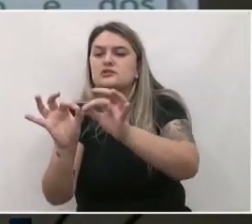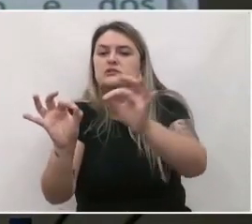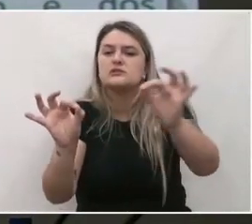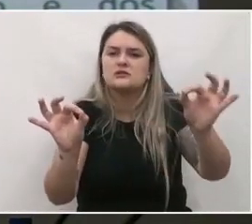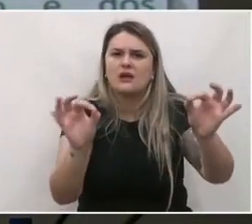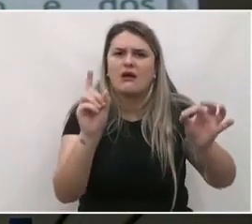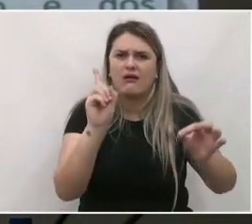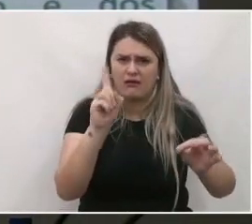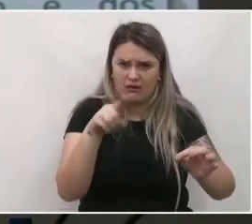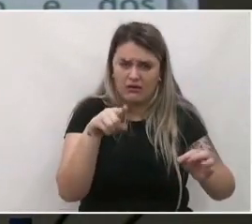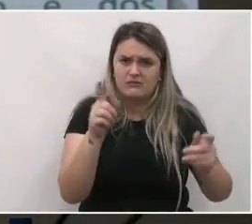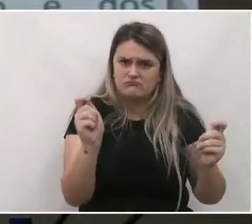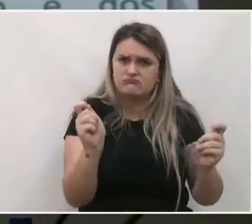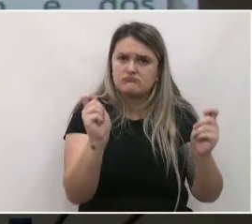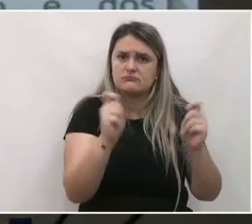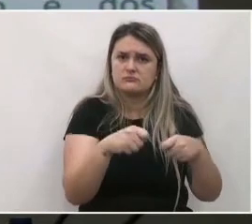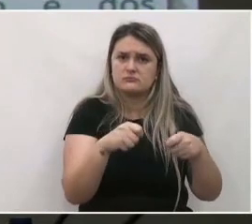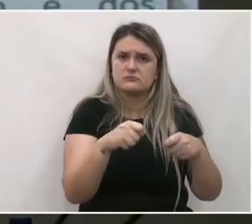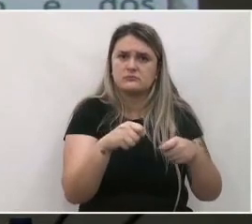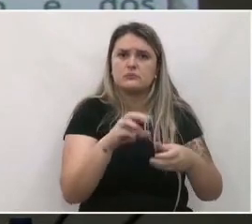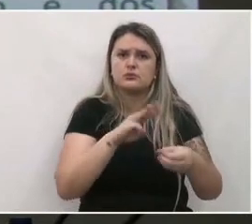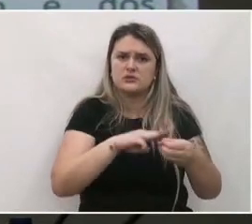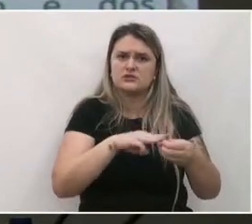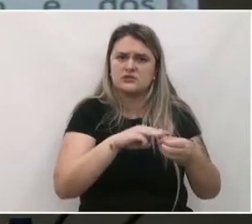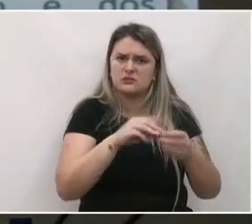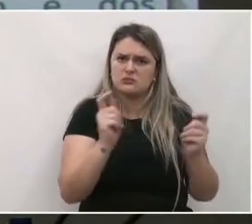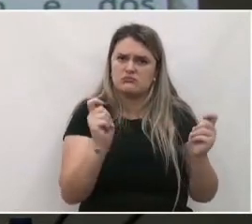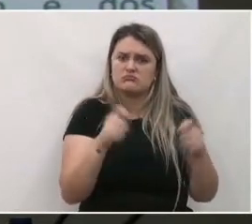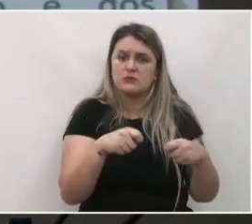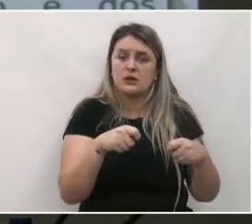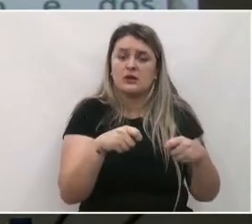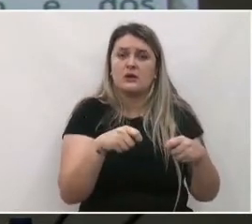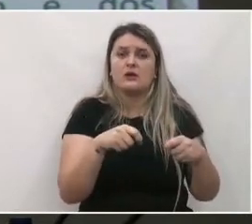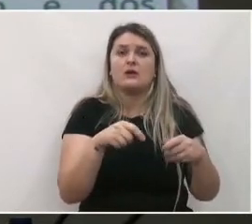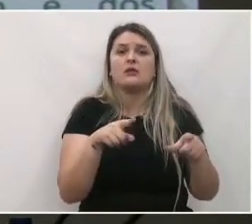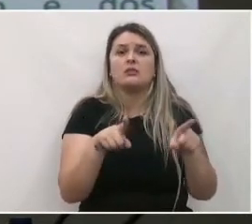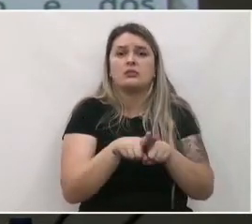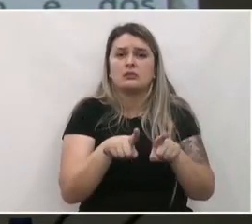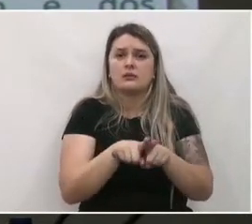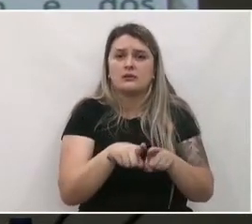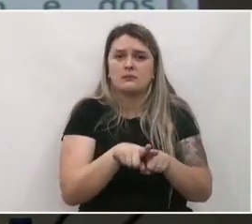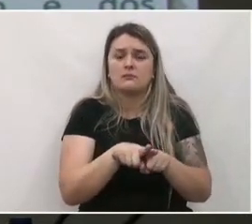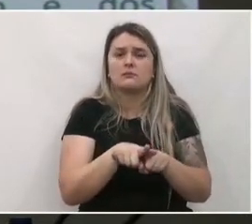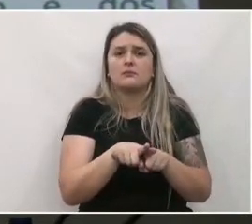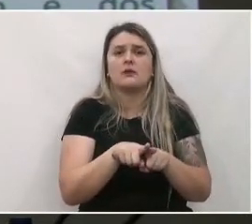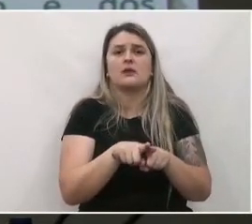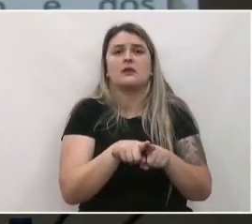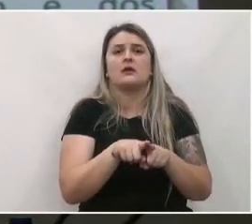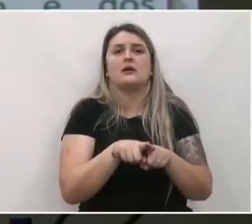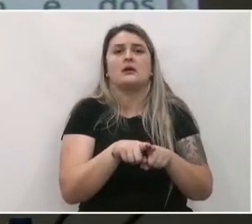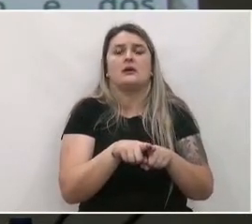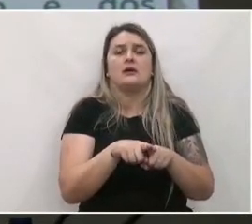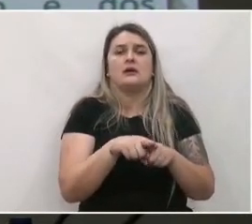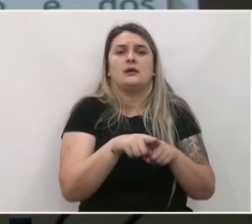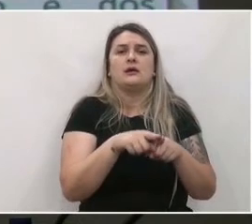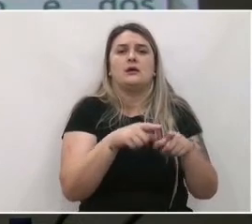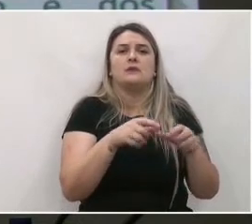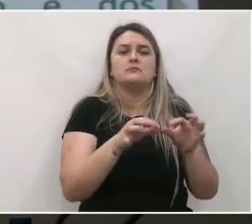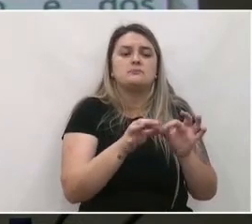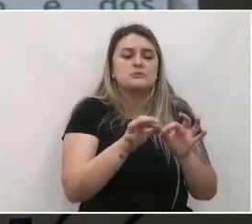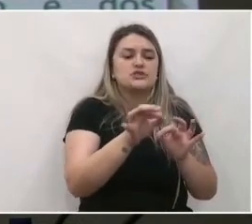perímetro condiz com as necessidades do município. Isso inclui também no caso o perímetro periurbano.